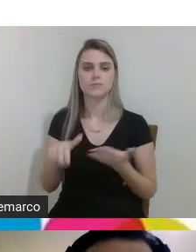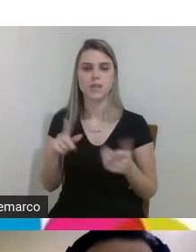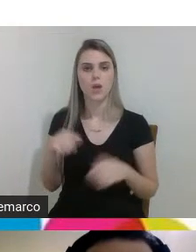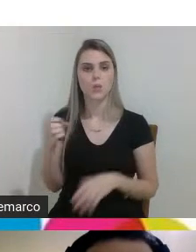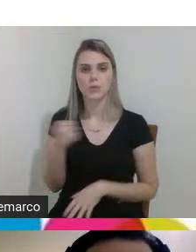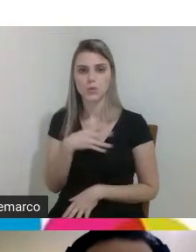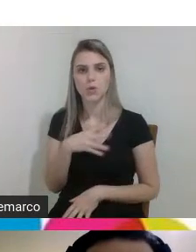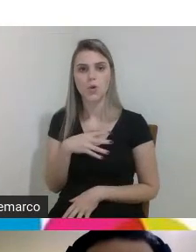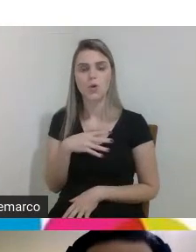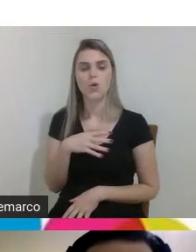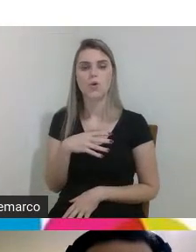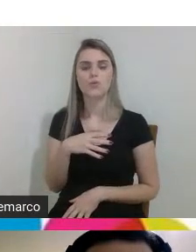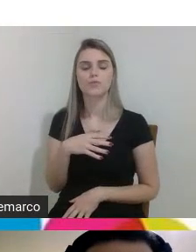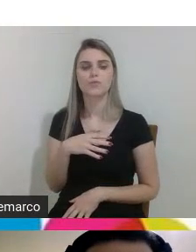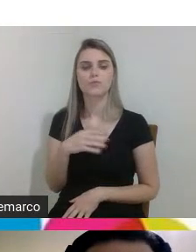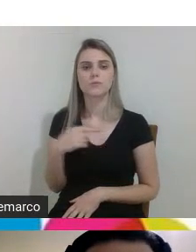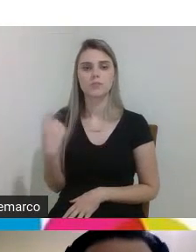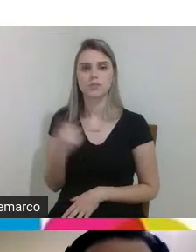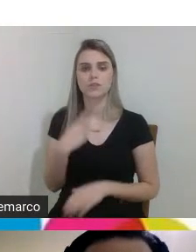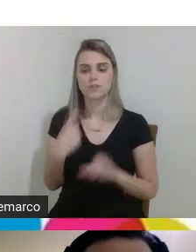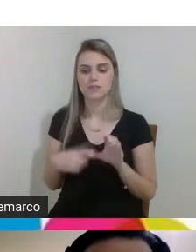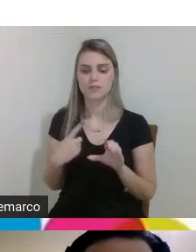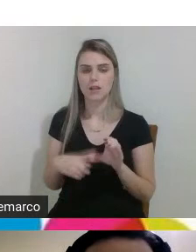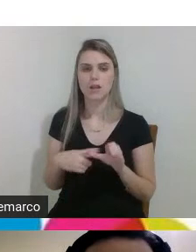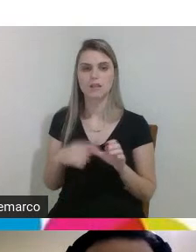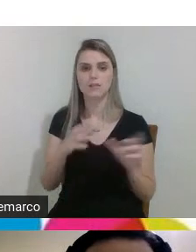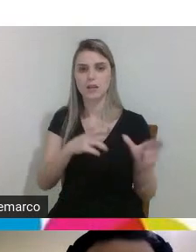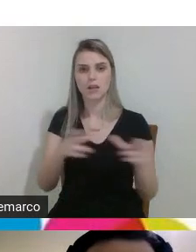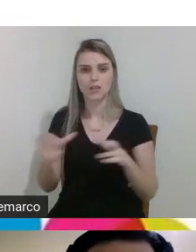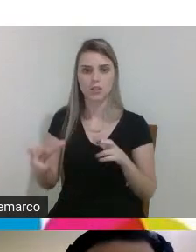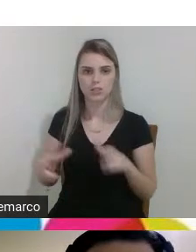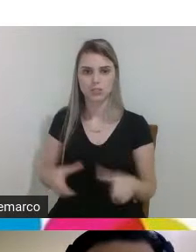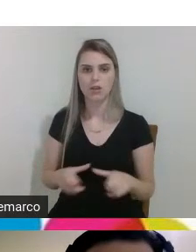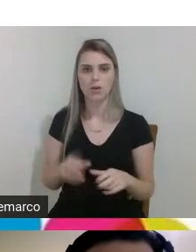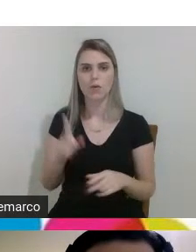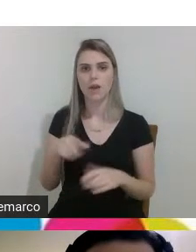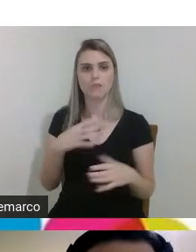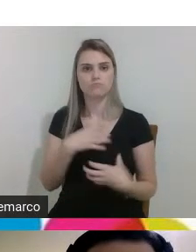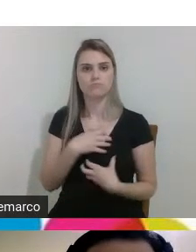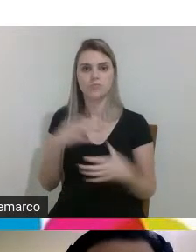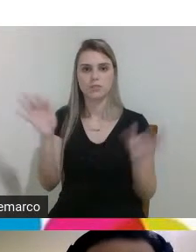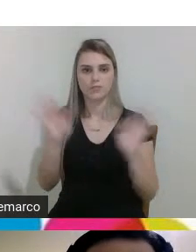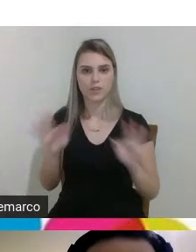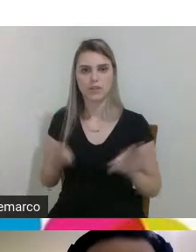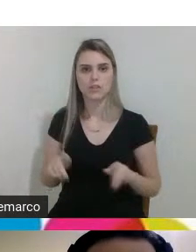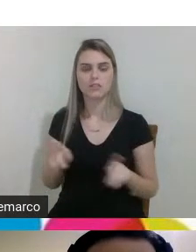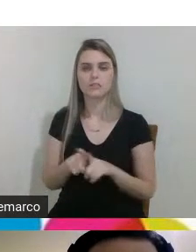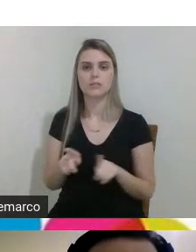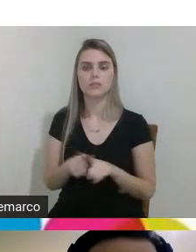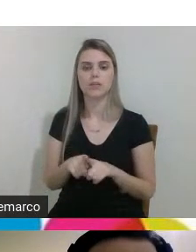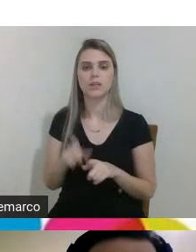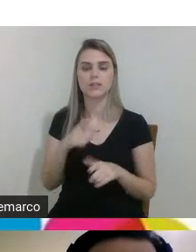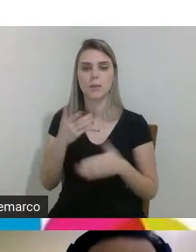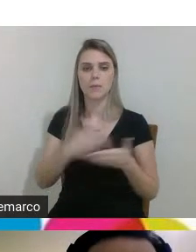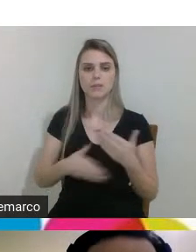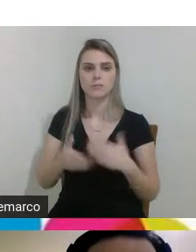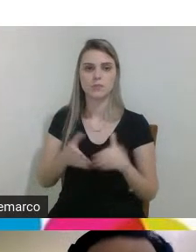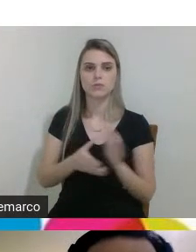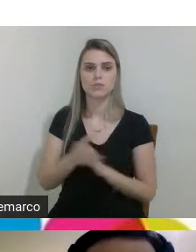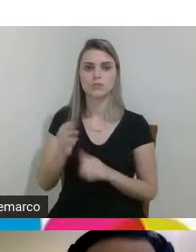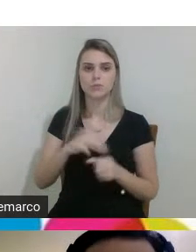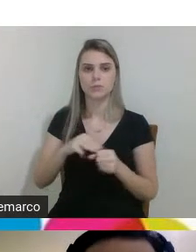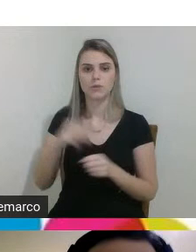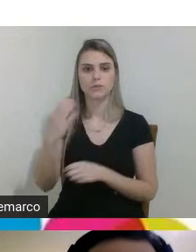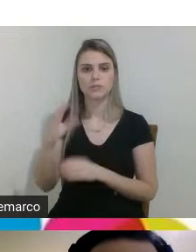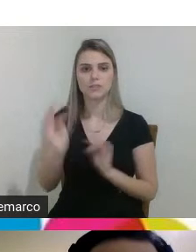cenário aí para a nossa cidade para a nossa região a gente fica bastante feliz também está participando lá no Conselho Municipal de Ciência Tecnologia e